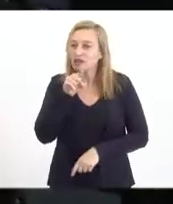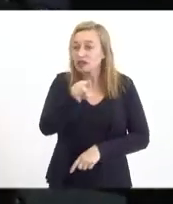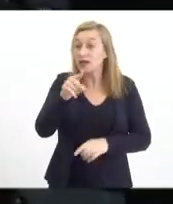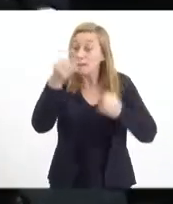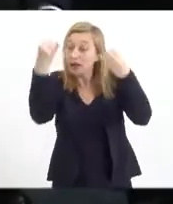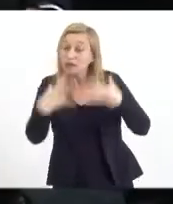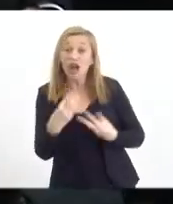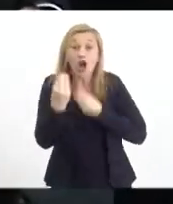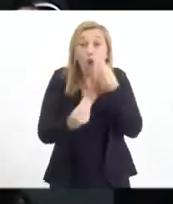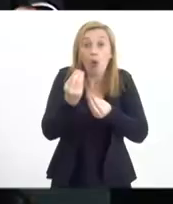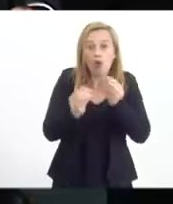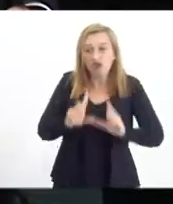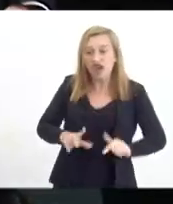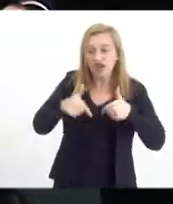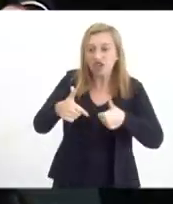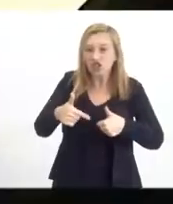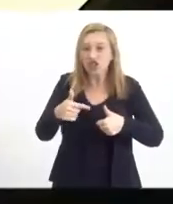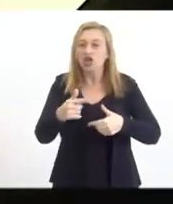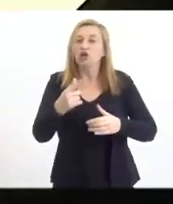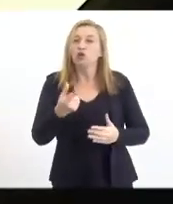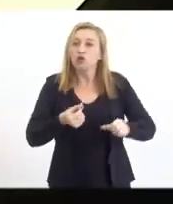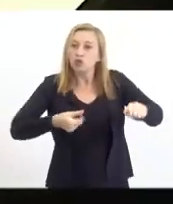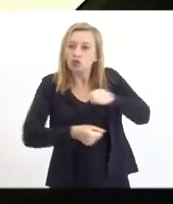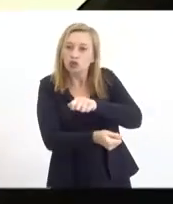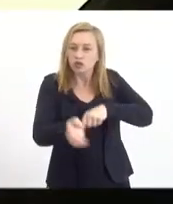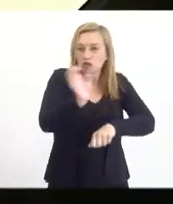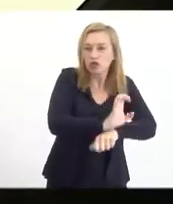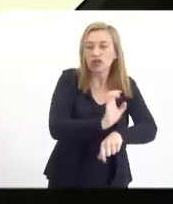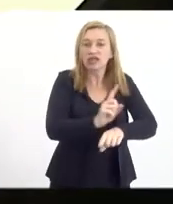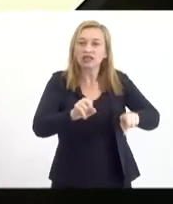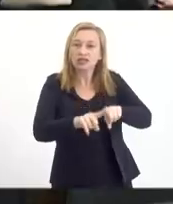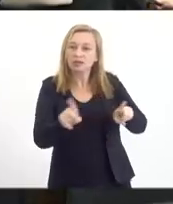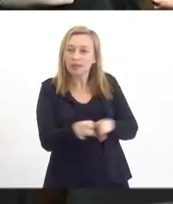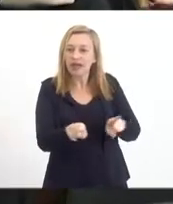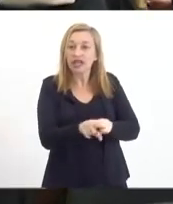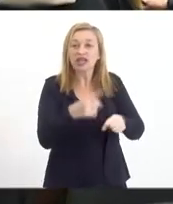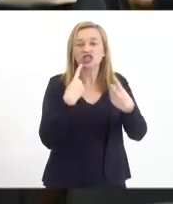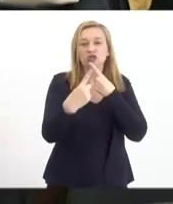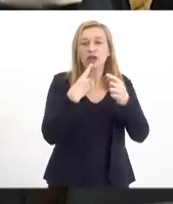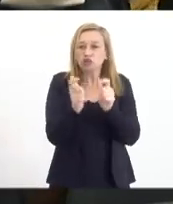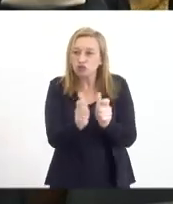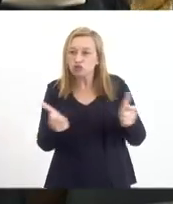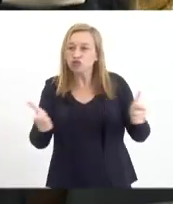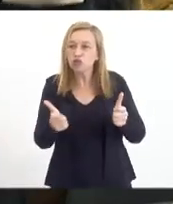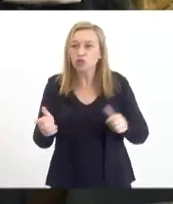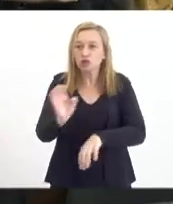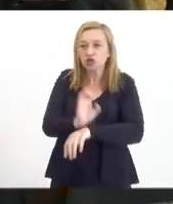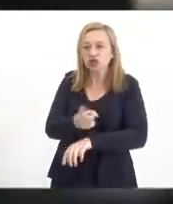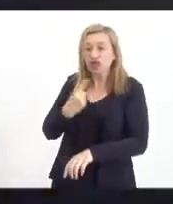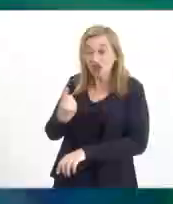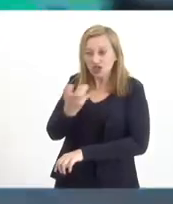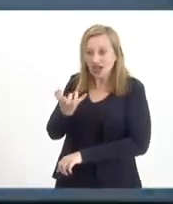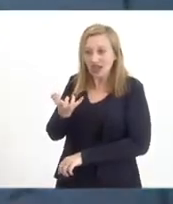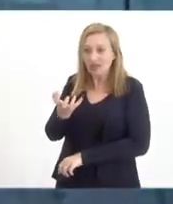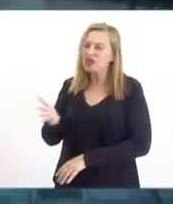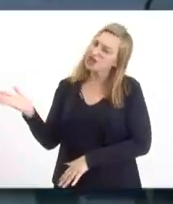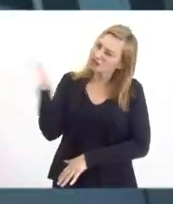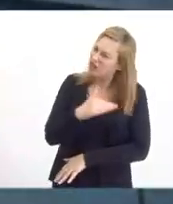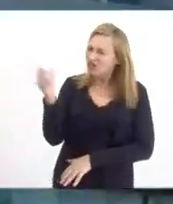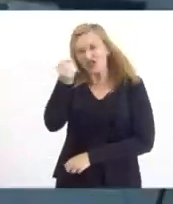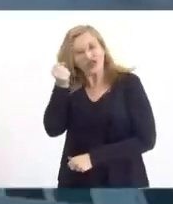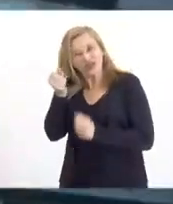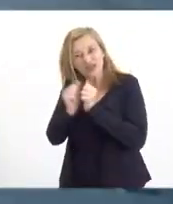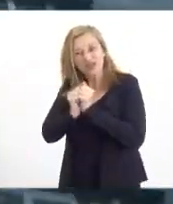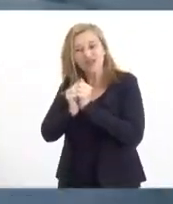explicar como vai funcionar o Fundo Soberano e promover um grande debate sobre o Estado que a gente quer. Vem com a gente!